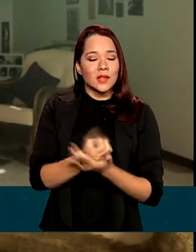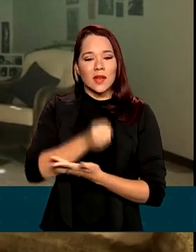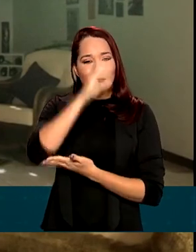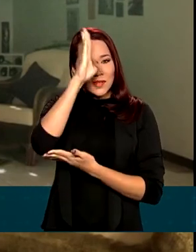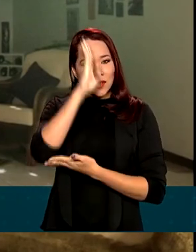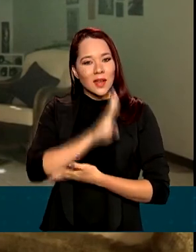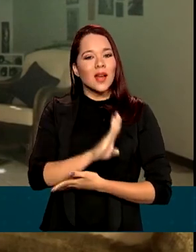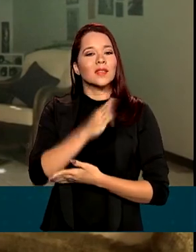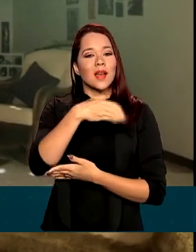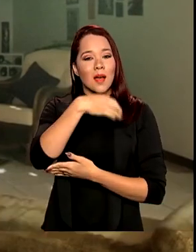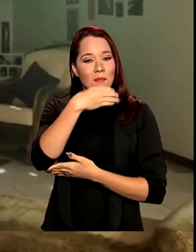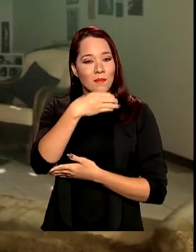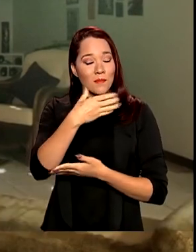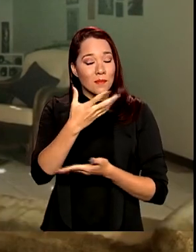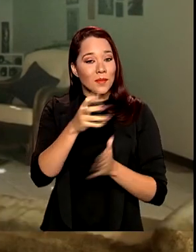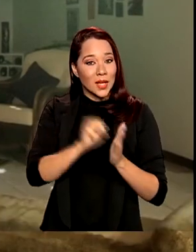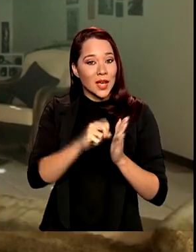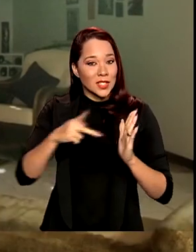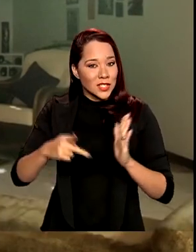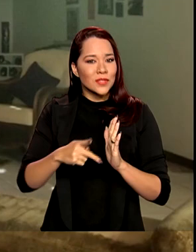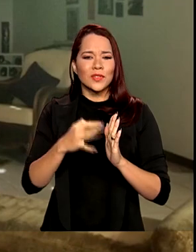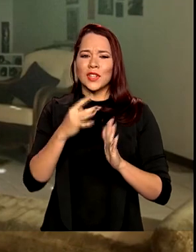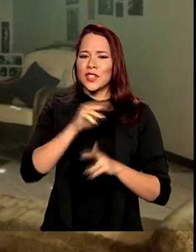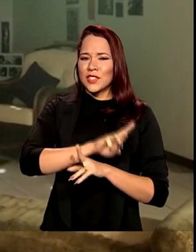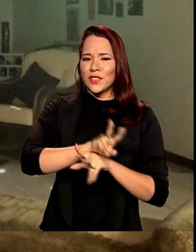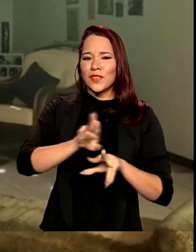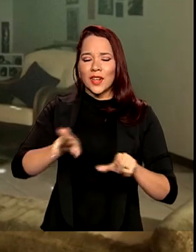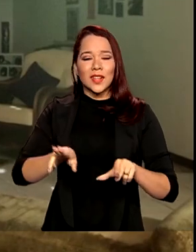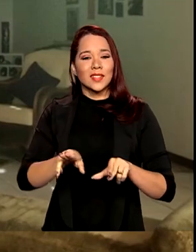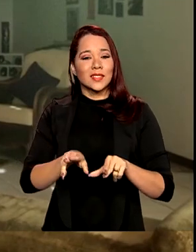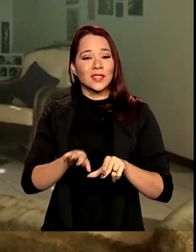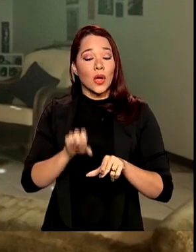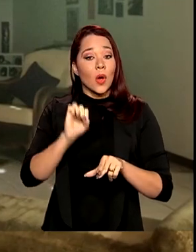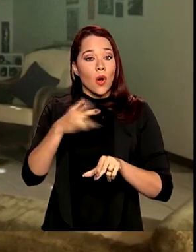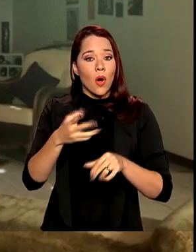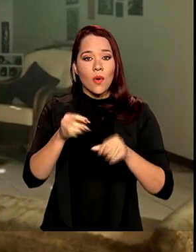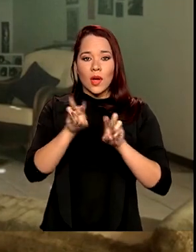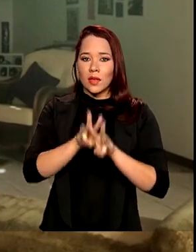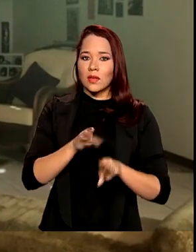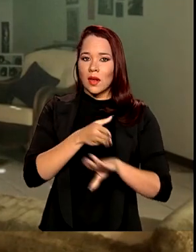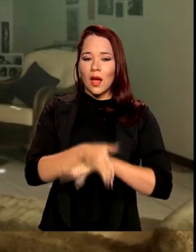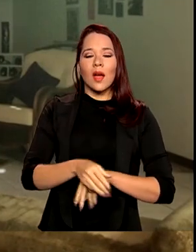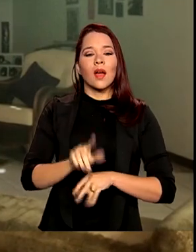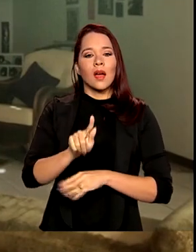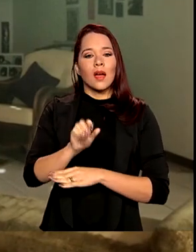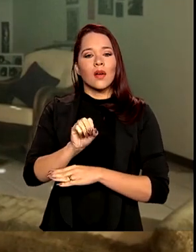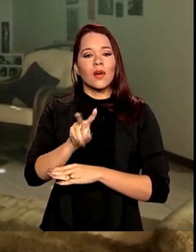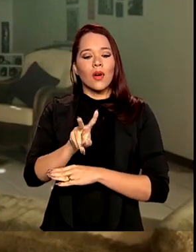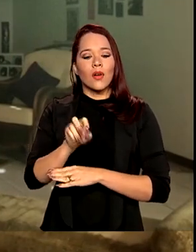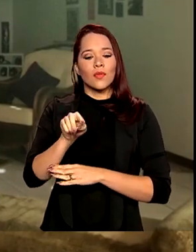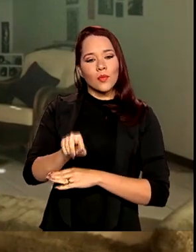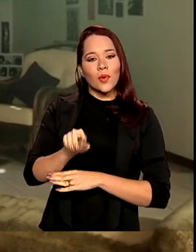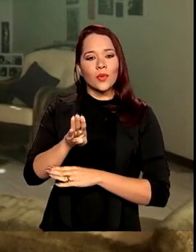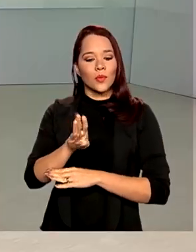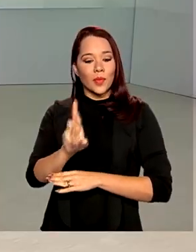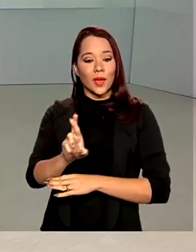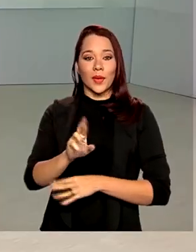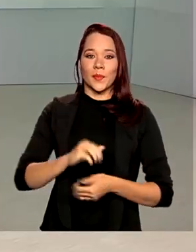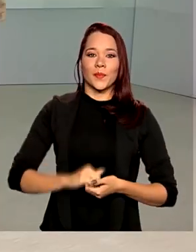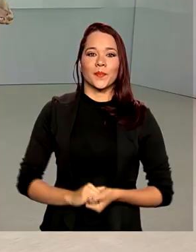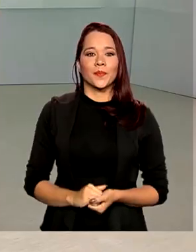graça o aplicativo nas lojas virtuais ou entrar no portal gov.br.